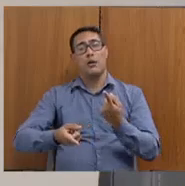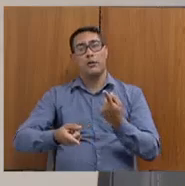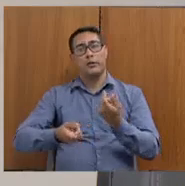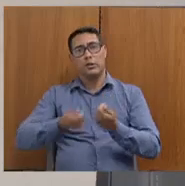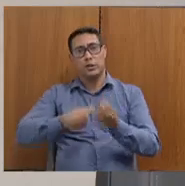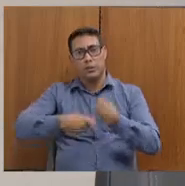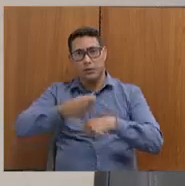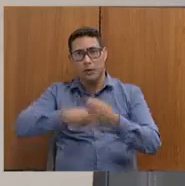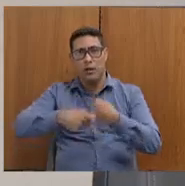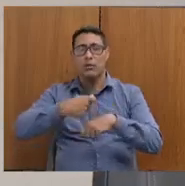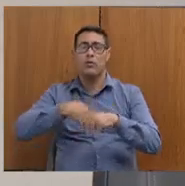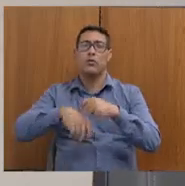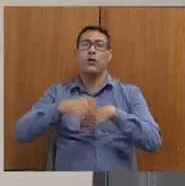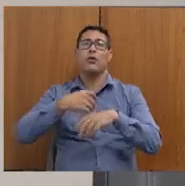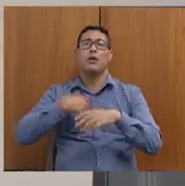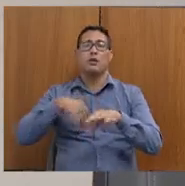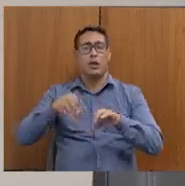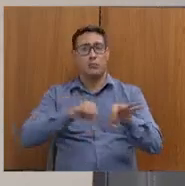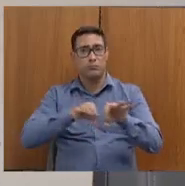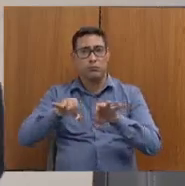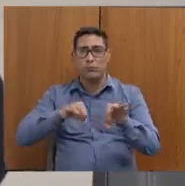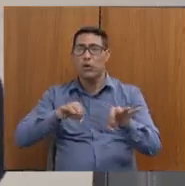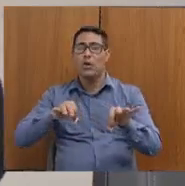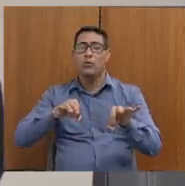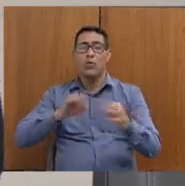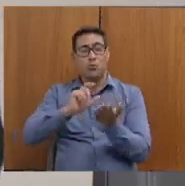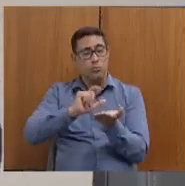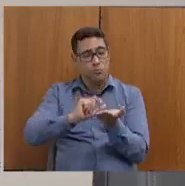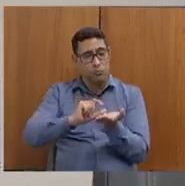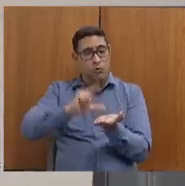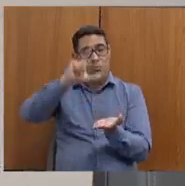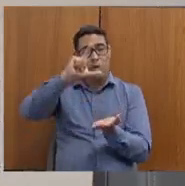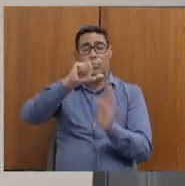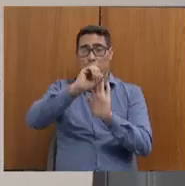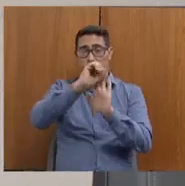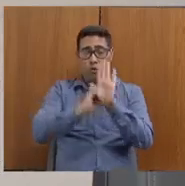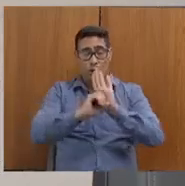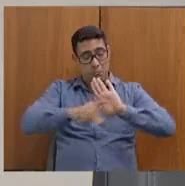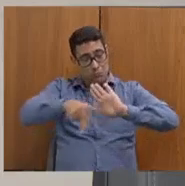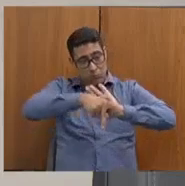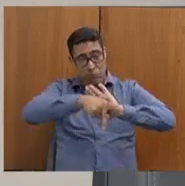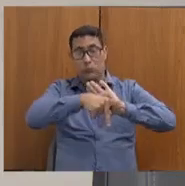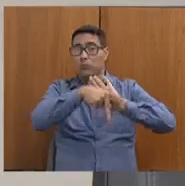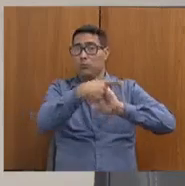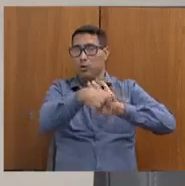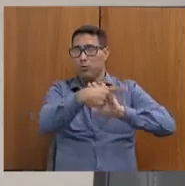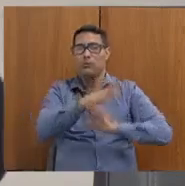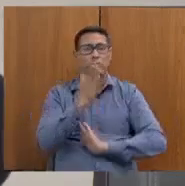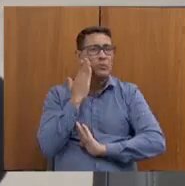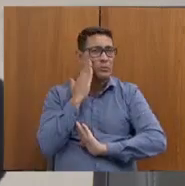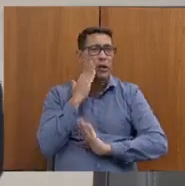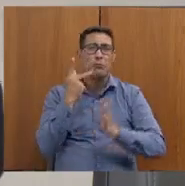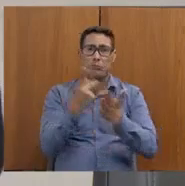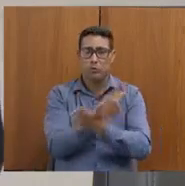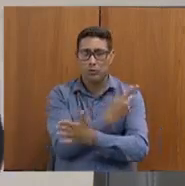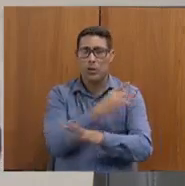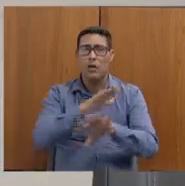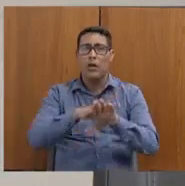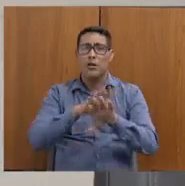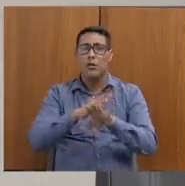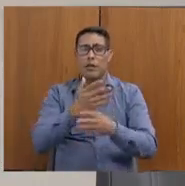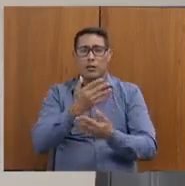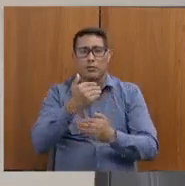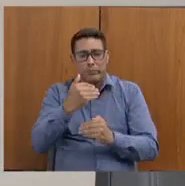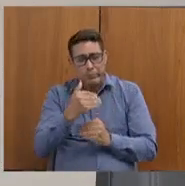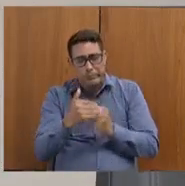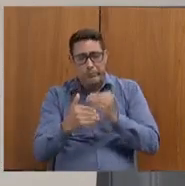compensou isso com o aumento de orçamento próprio, o que a gente sabe que aconteceu de forma muito tímida aqui